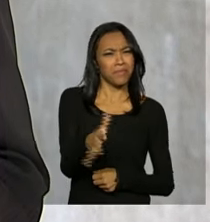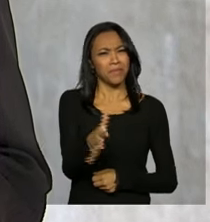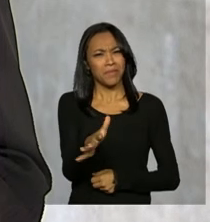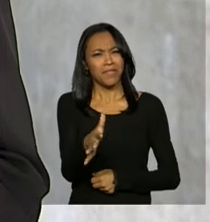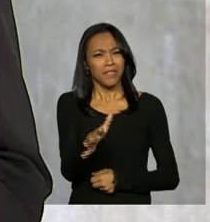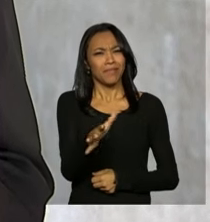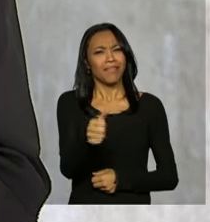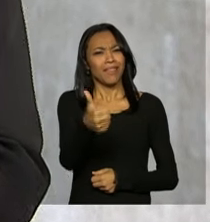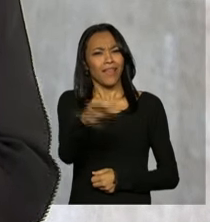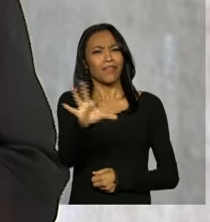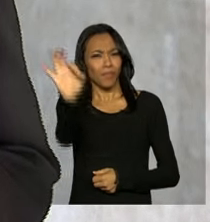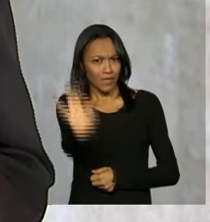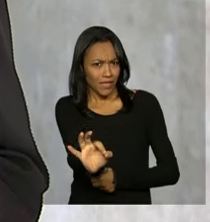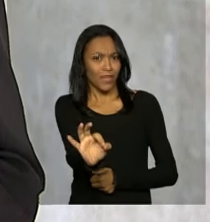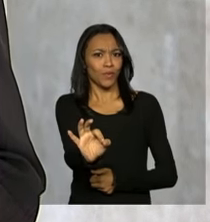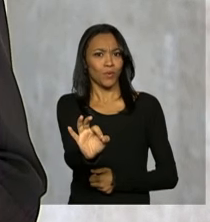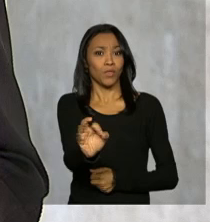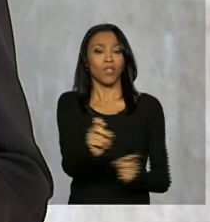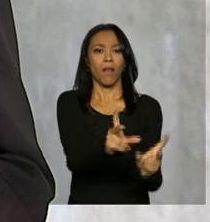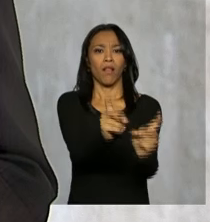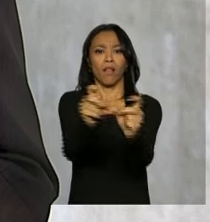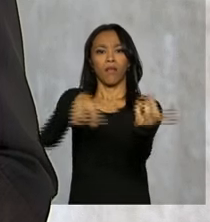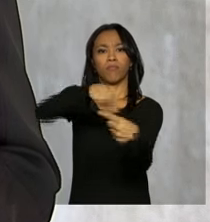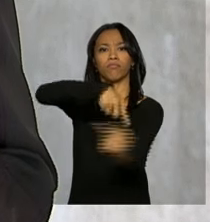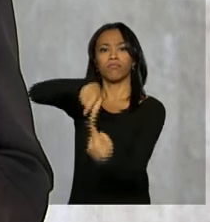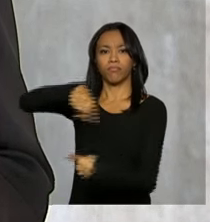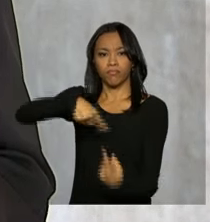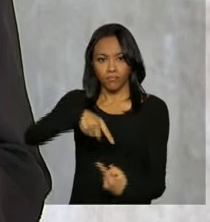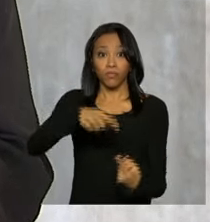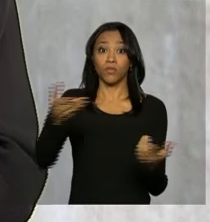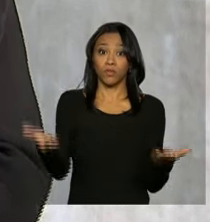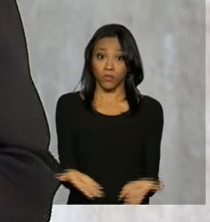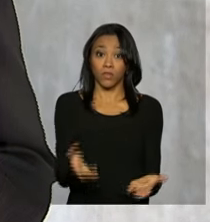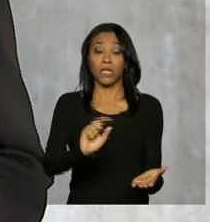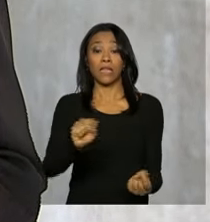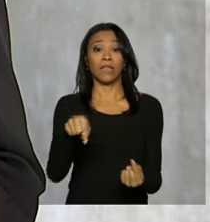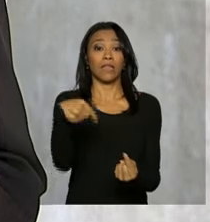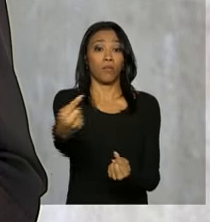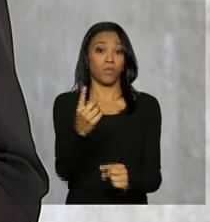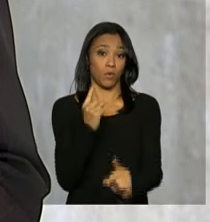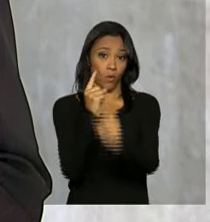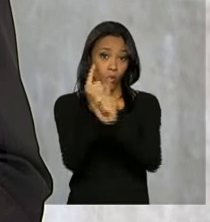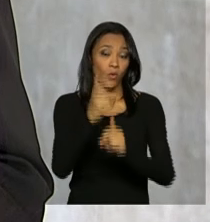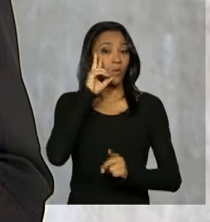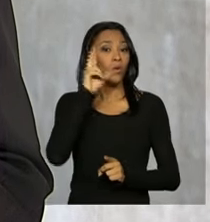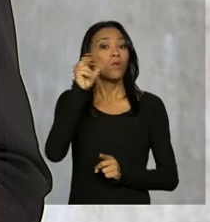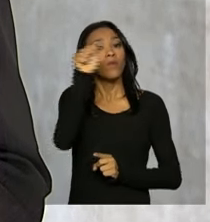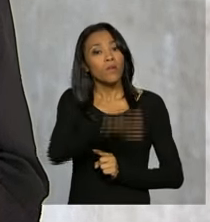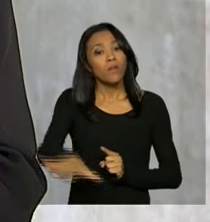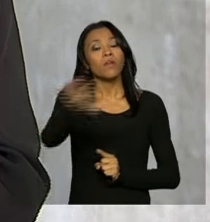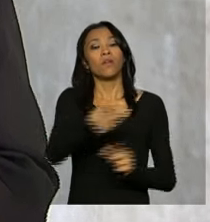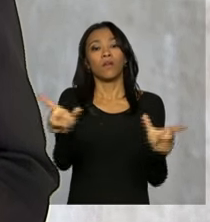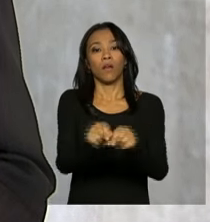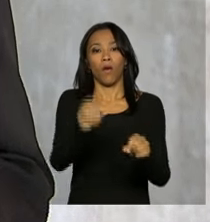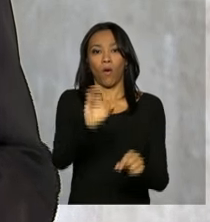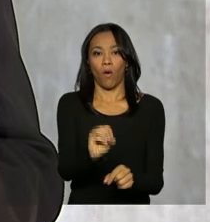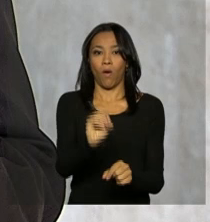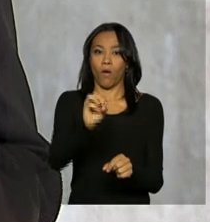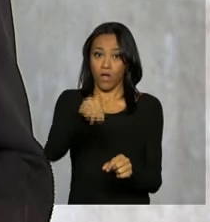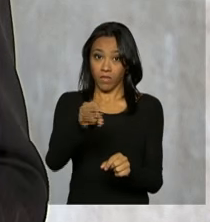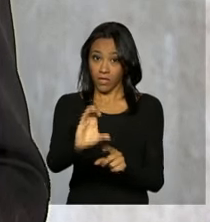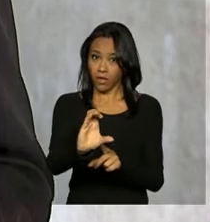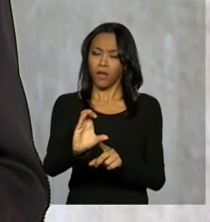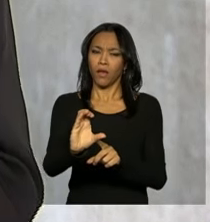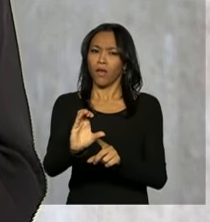pouco menos de 10% do volume de comércio internacional de hoje. Depois do encontro, o diretor-geral da OMC, Roberto Azevedo,